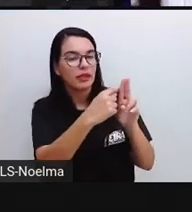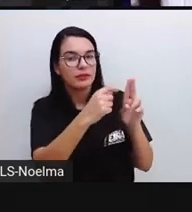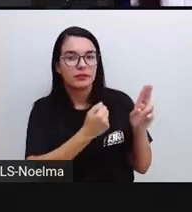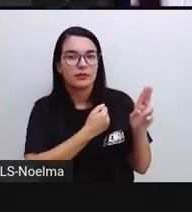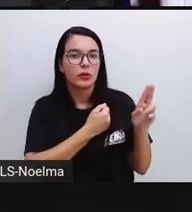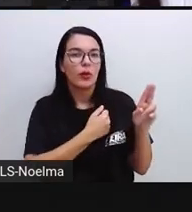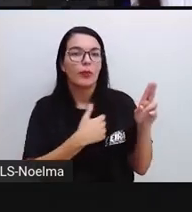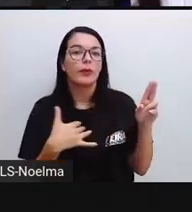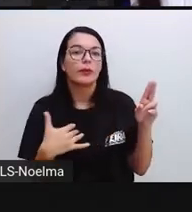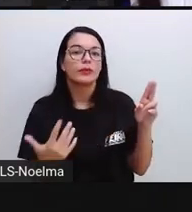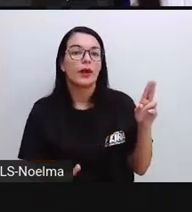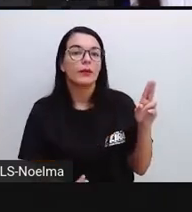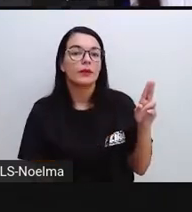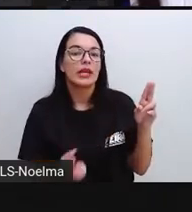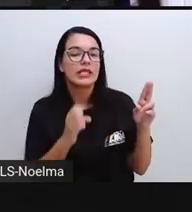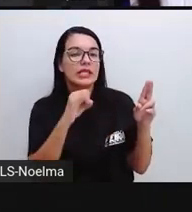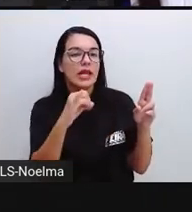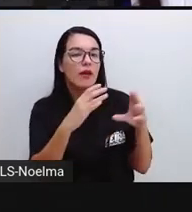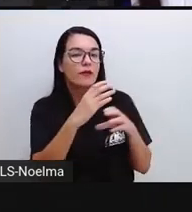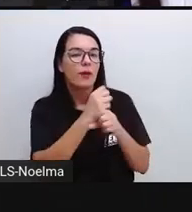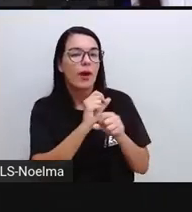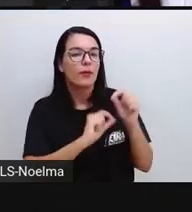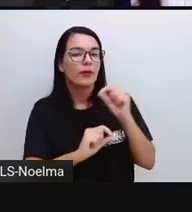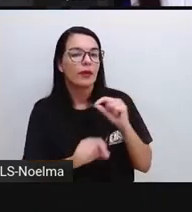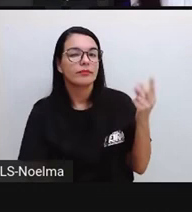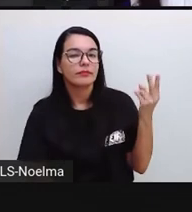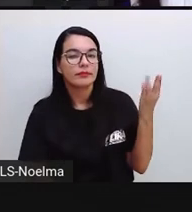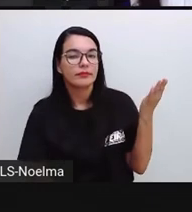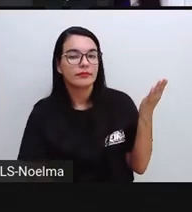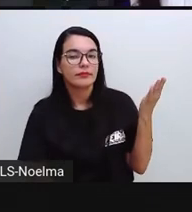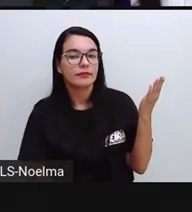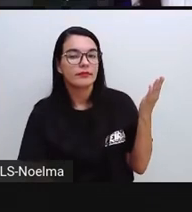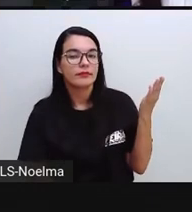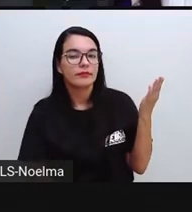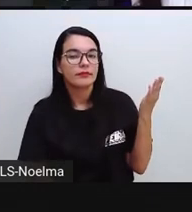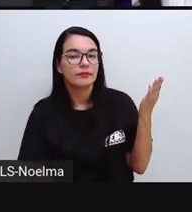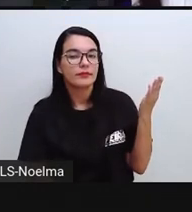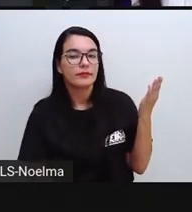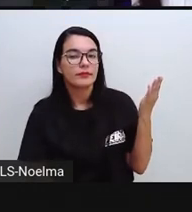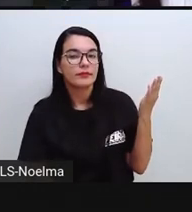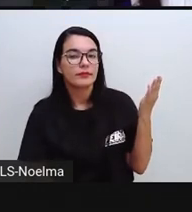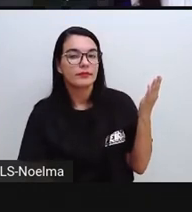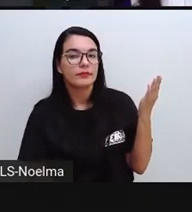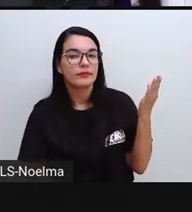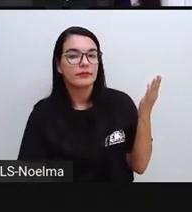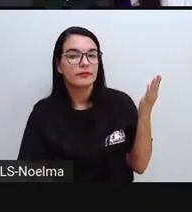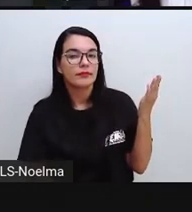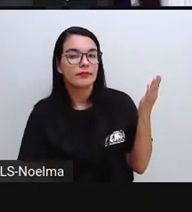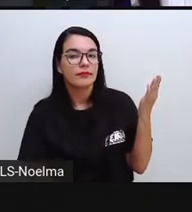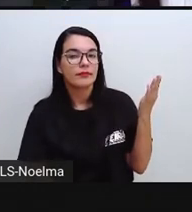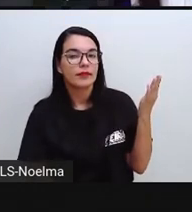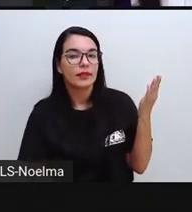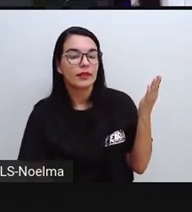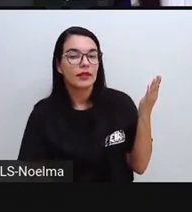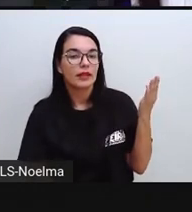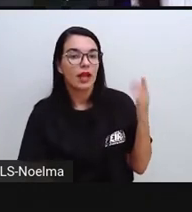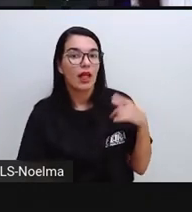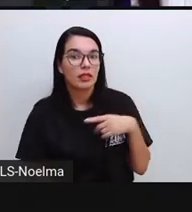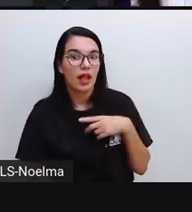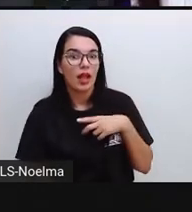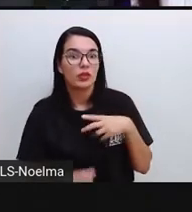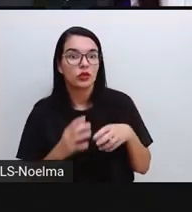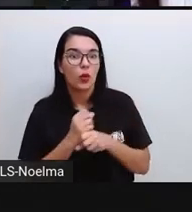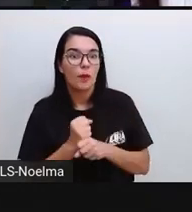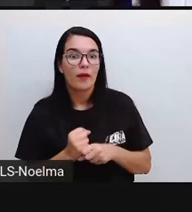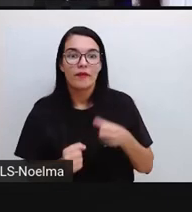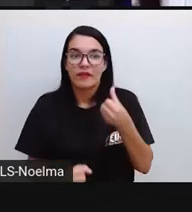O que formou se a gente fizer isso? Vamos lá. A gente tem que fazer aparecer o numeral cinco aqui,